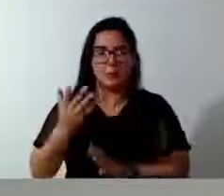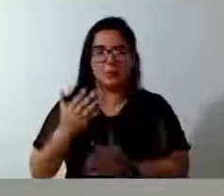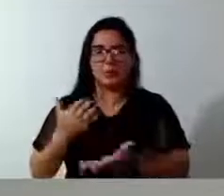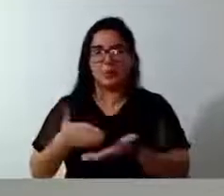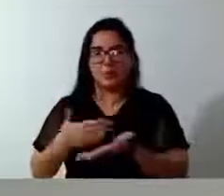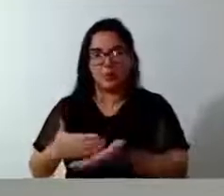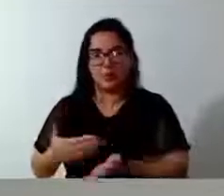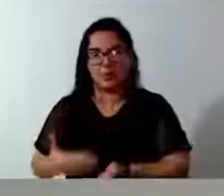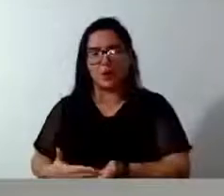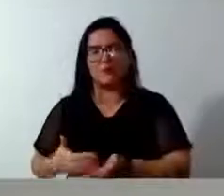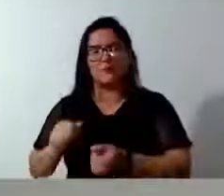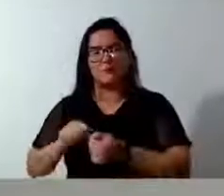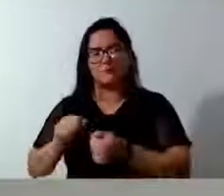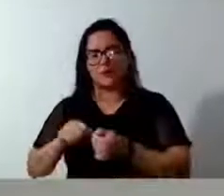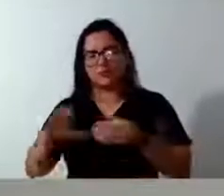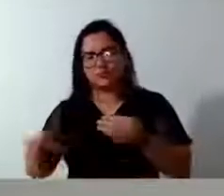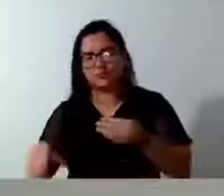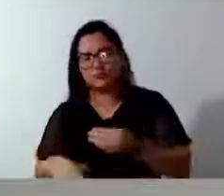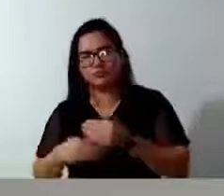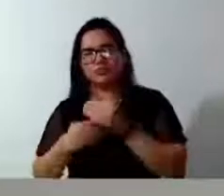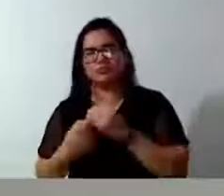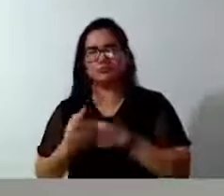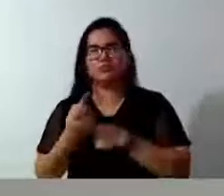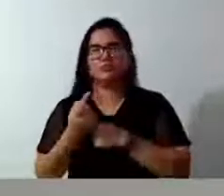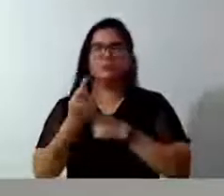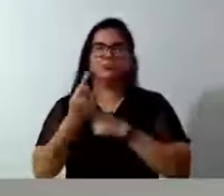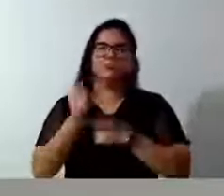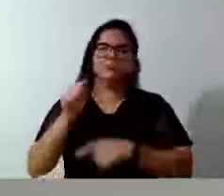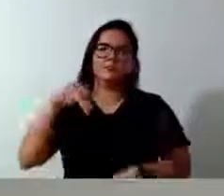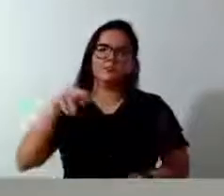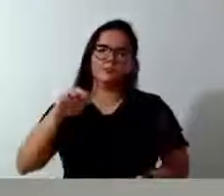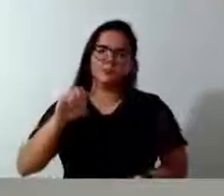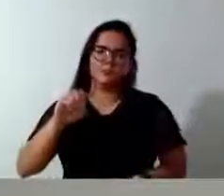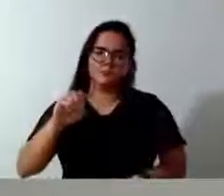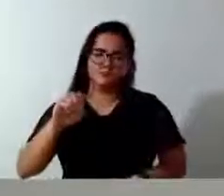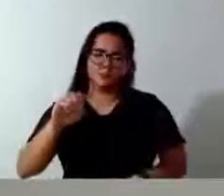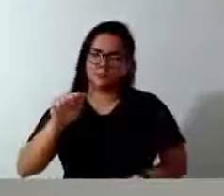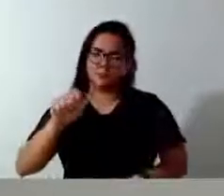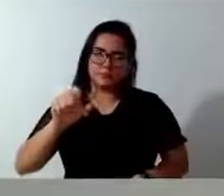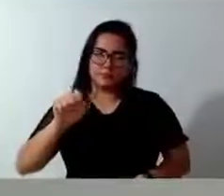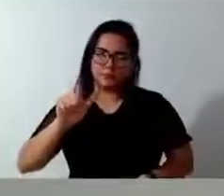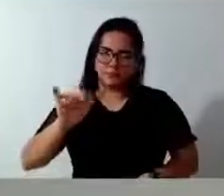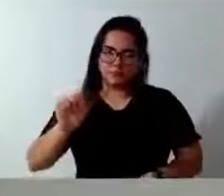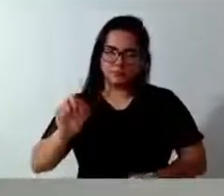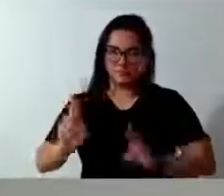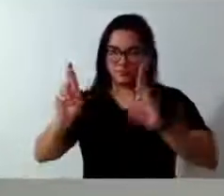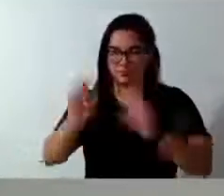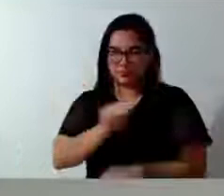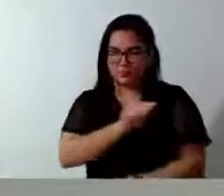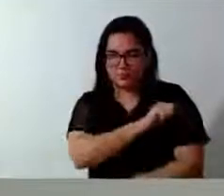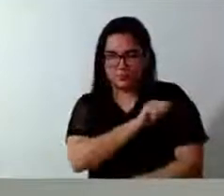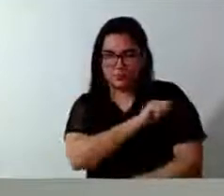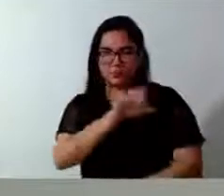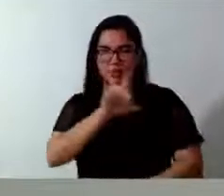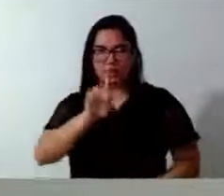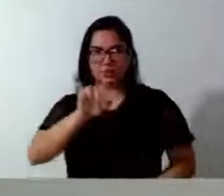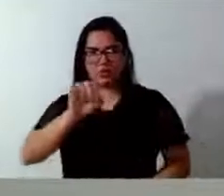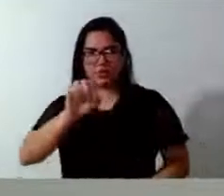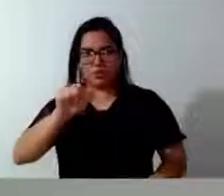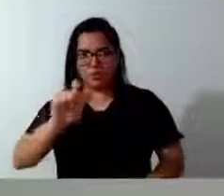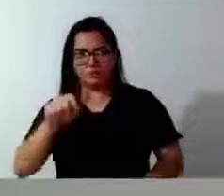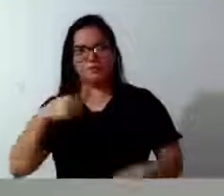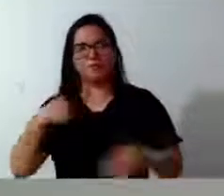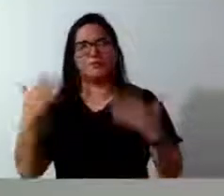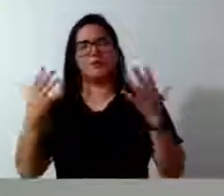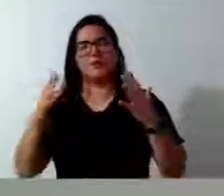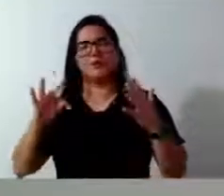e eles transformaram nessa antologia, nessa bela antologia, que, em nome, inclusive, do estudante Diogo Fernandes, eu gostaria de paralelizar